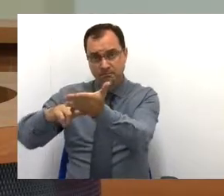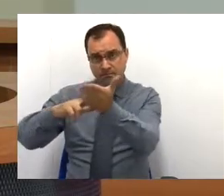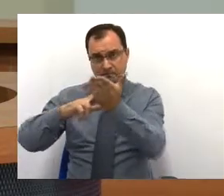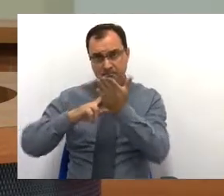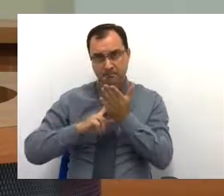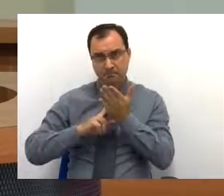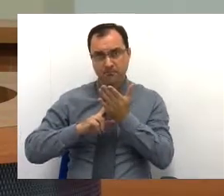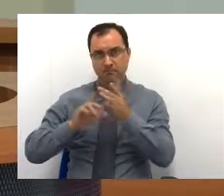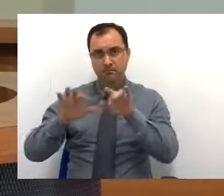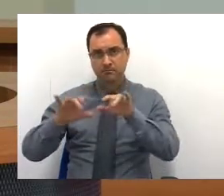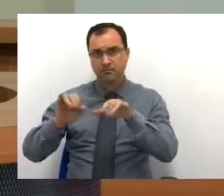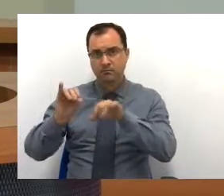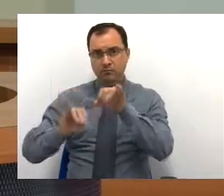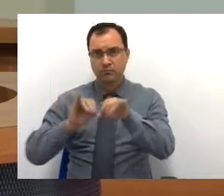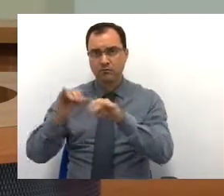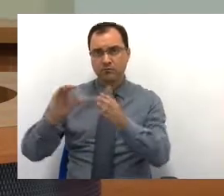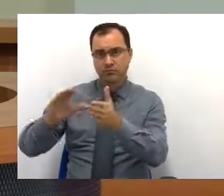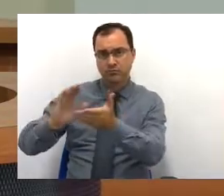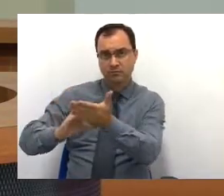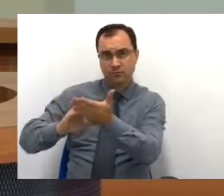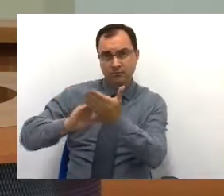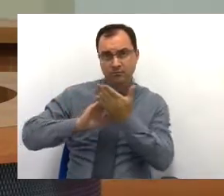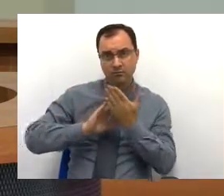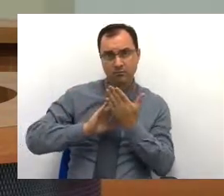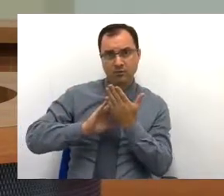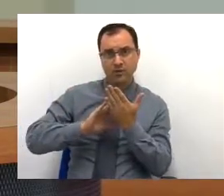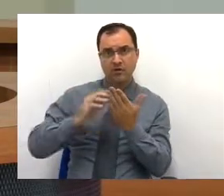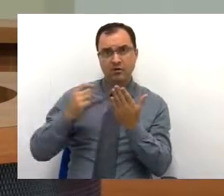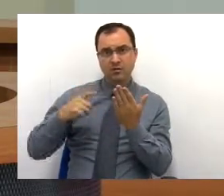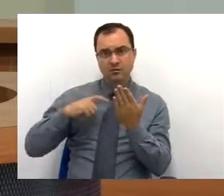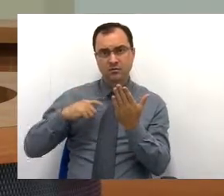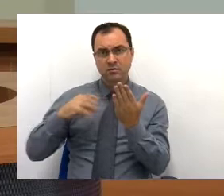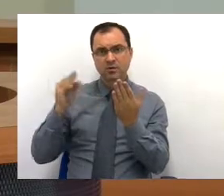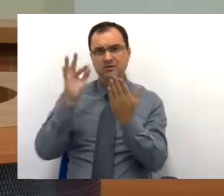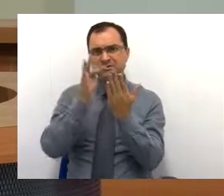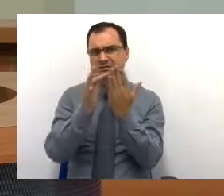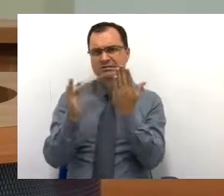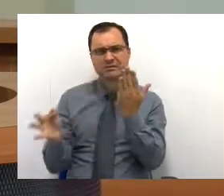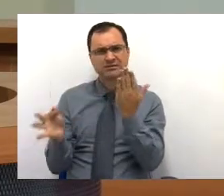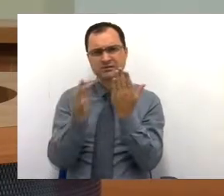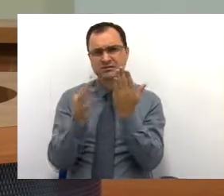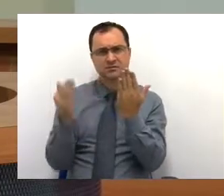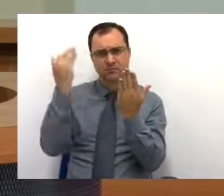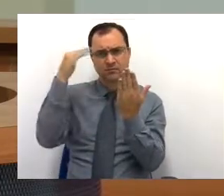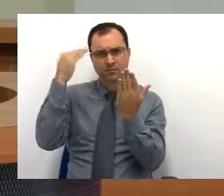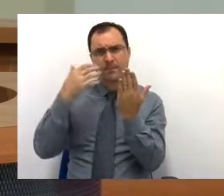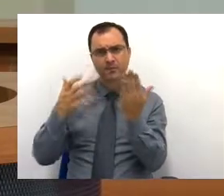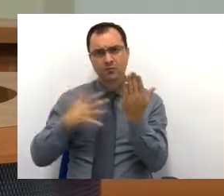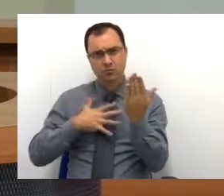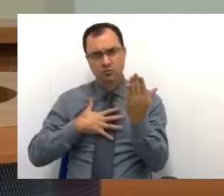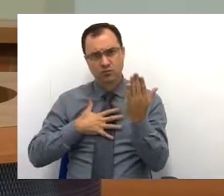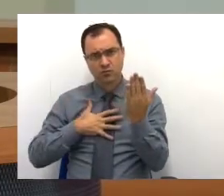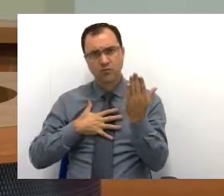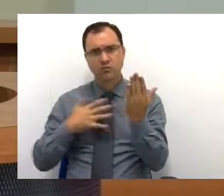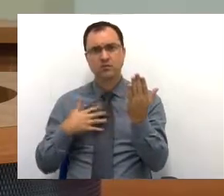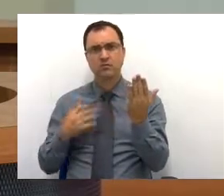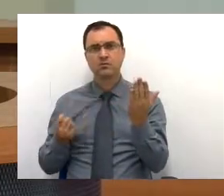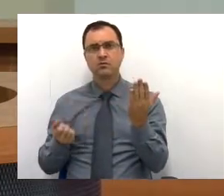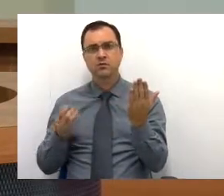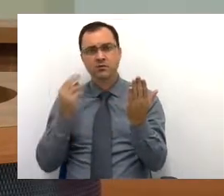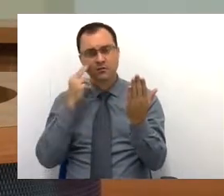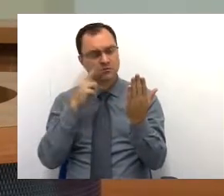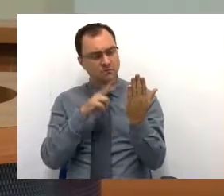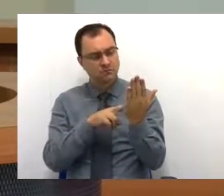gostaria de analisar um pouco melhor também. E ela está bem simples de entender. Então, eu gostaria muito de... É,